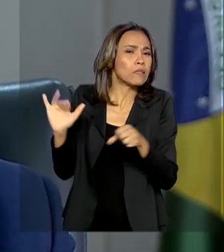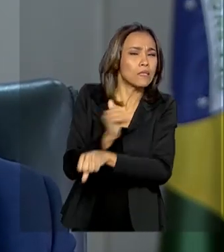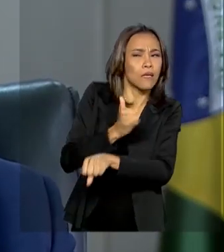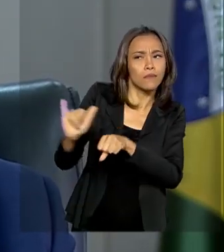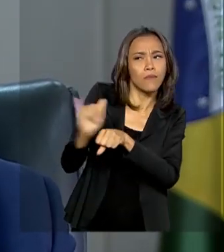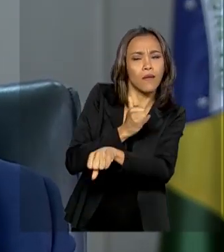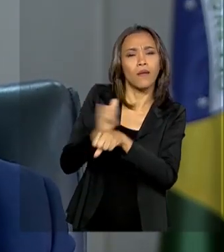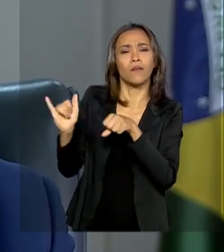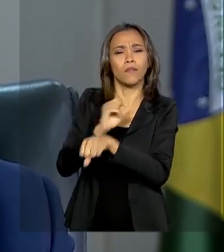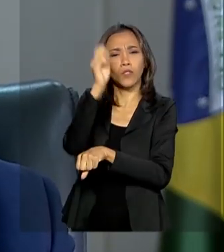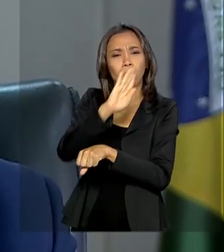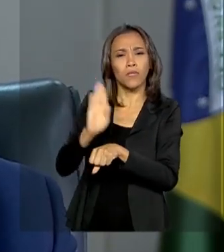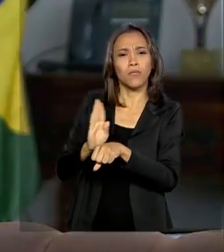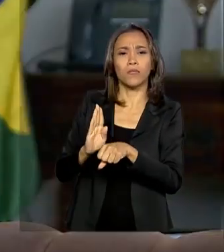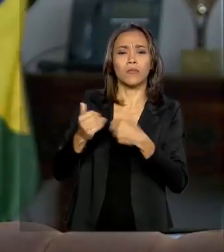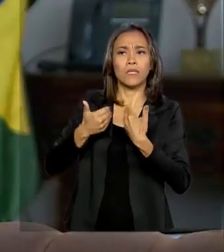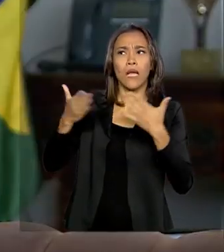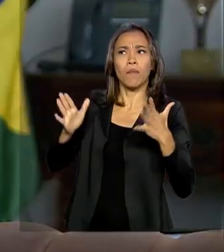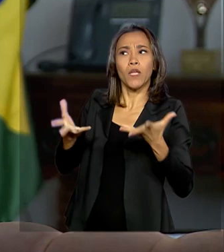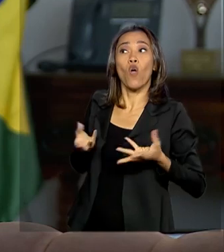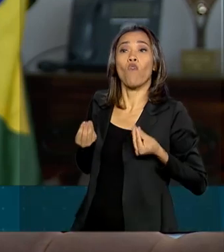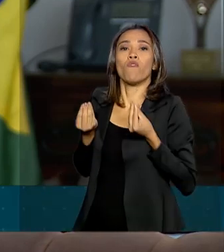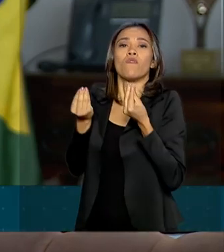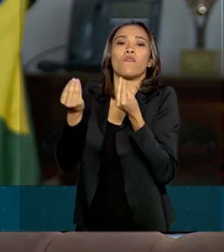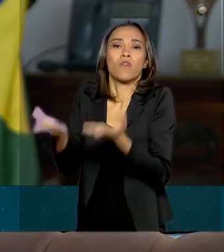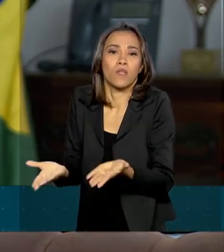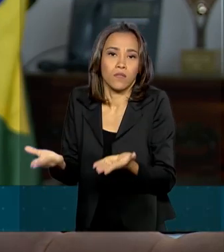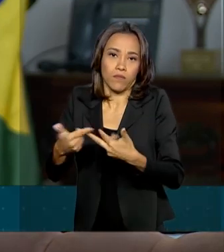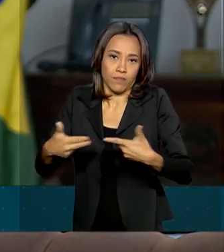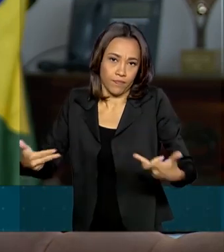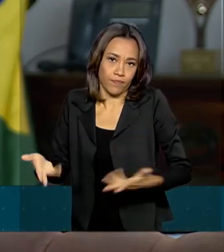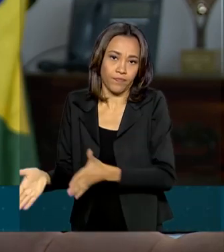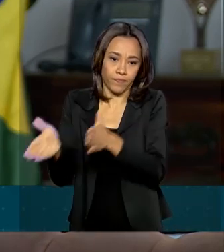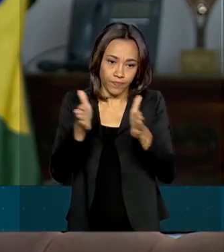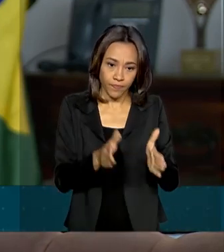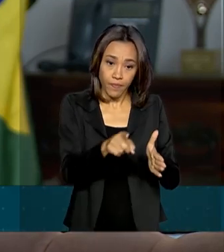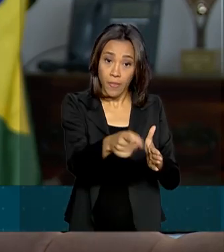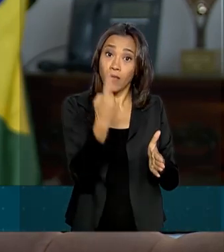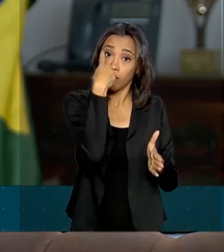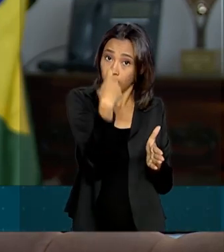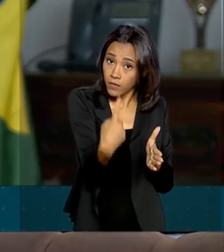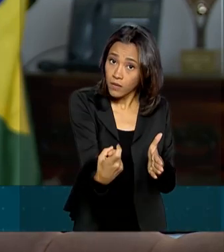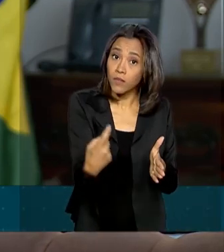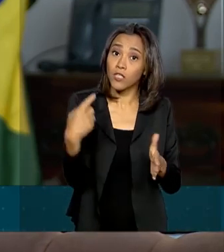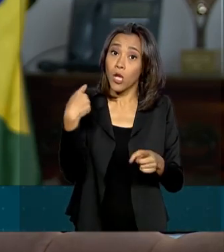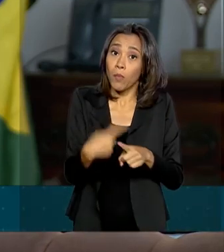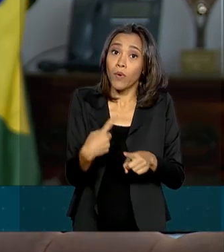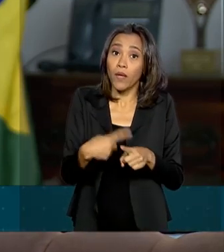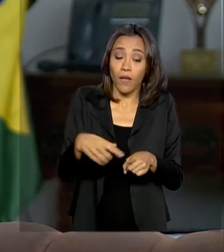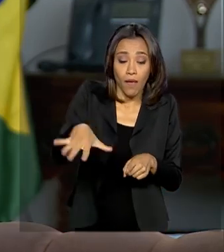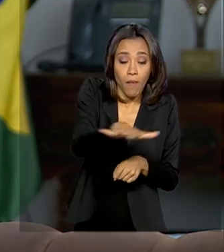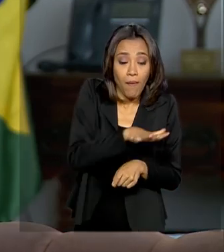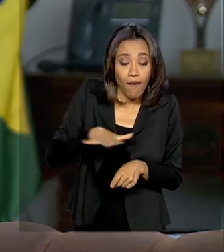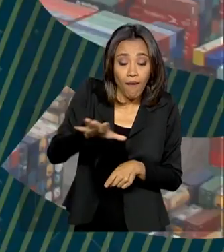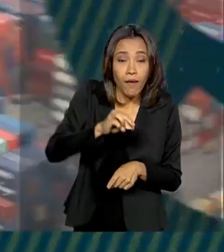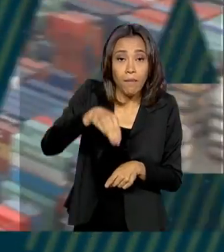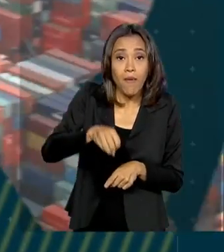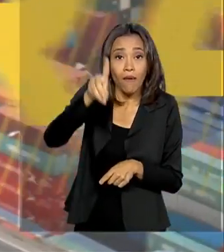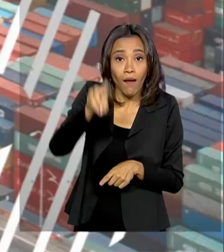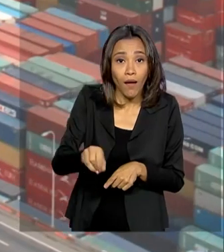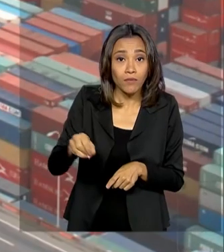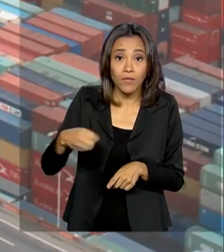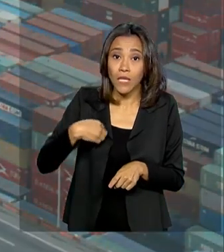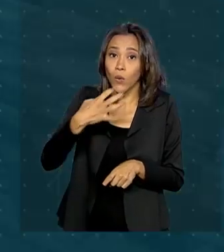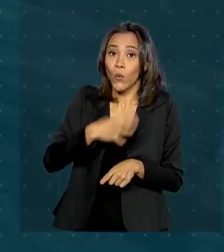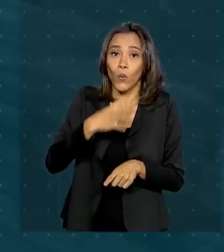abrir e oferecer seus produtos. Será uma missão muito interessante, que é um mercado ainda muito desconhecido para o Brasil. De